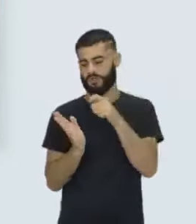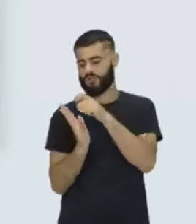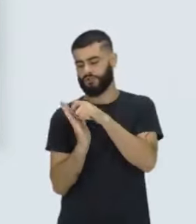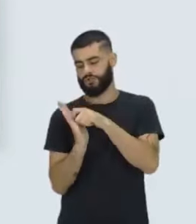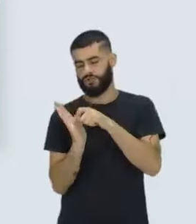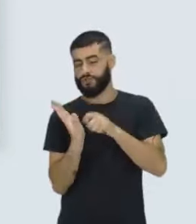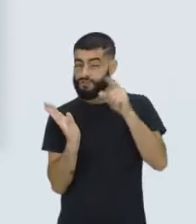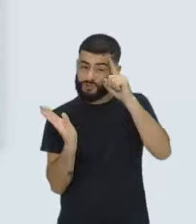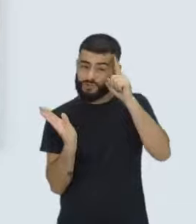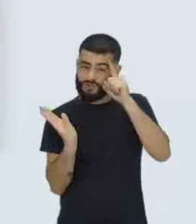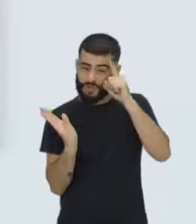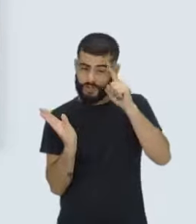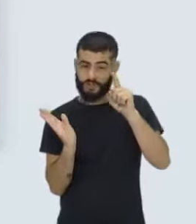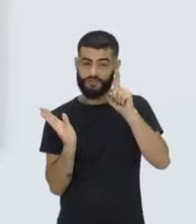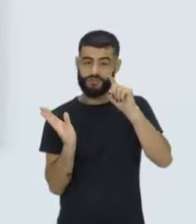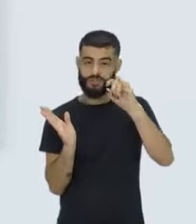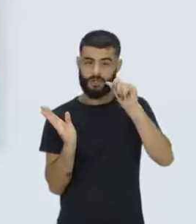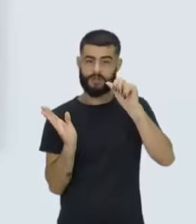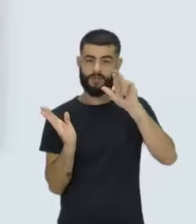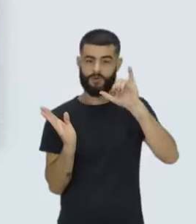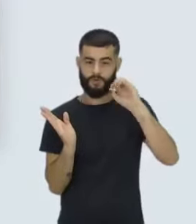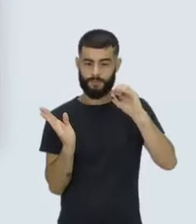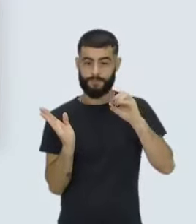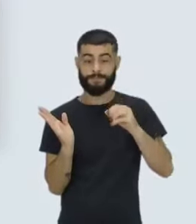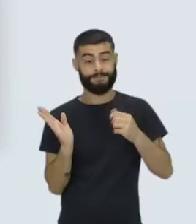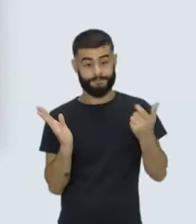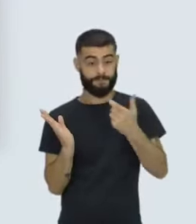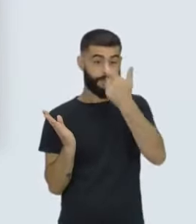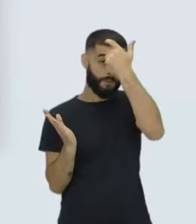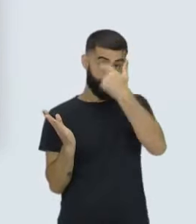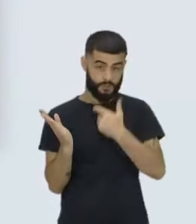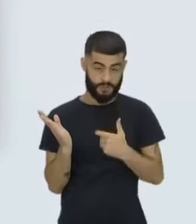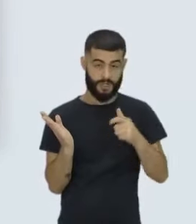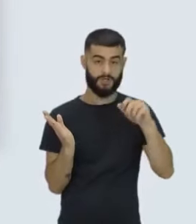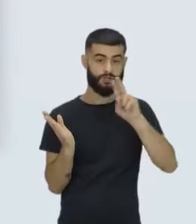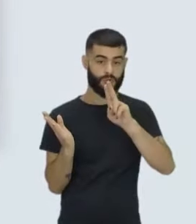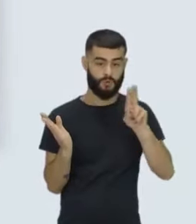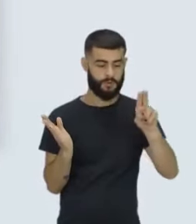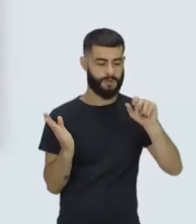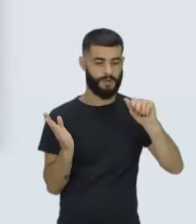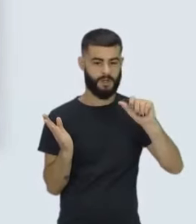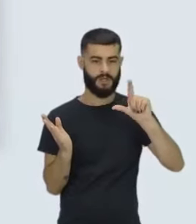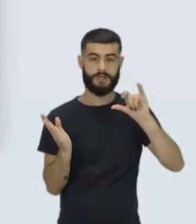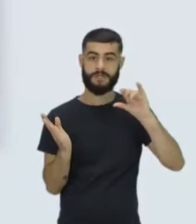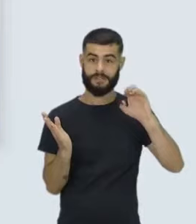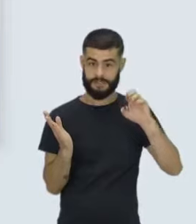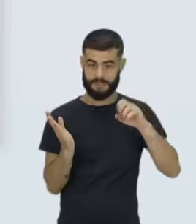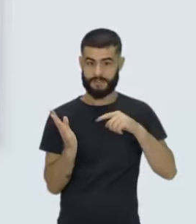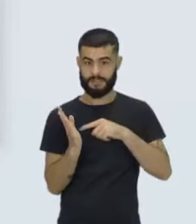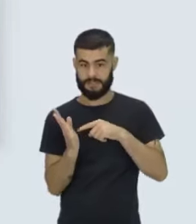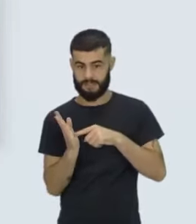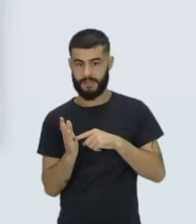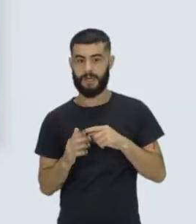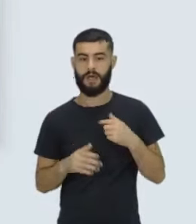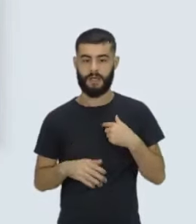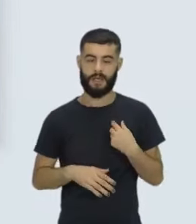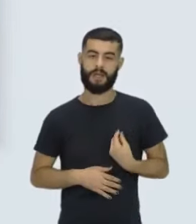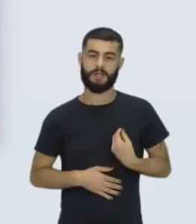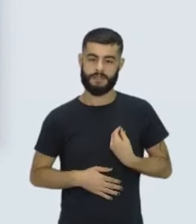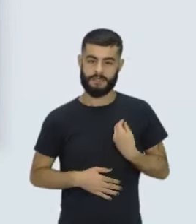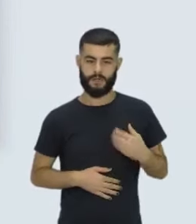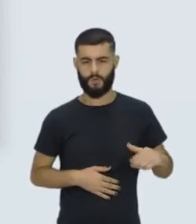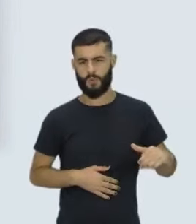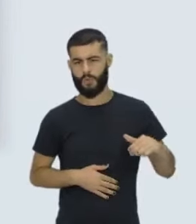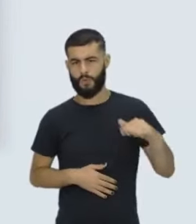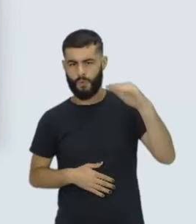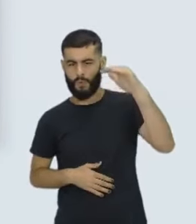menina que se chama Alice, mas que muda de nome para Helena. Ao mesmo tempo, causa uma certa surpresa, ele está no vestibular a partir de